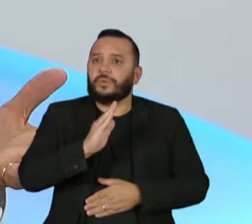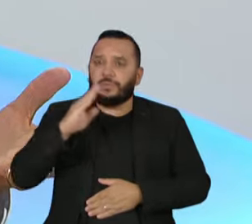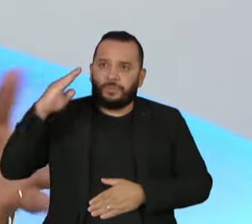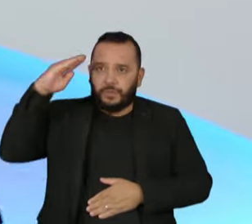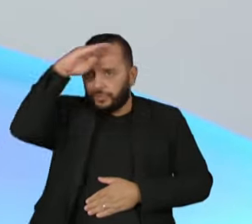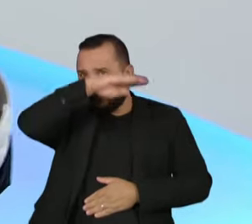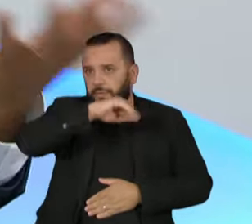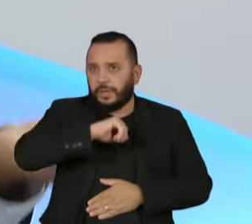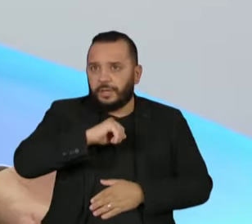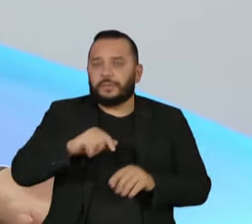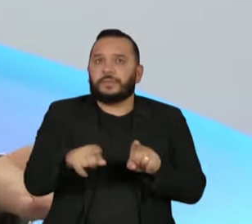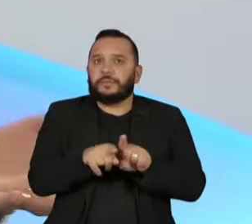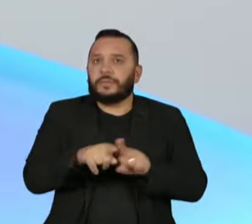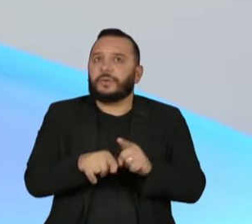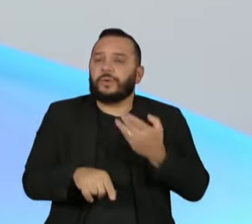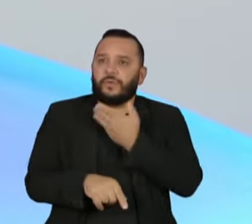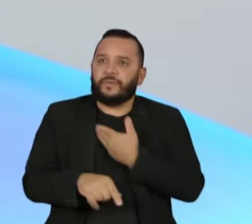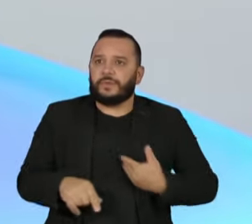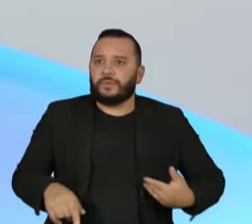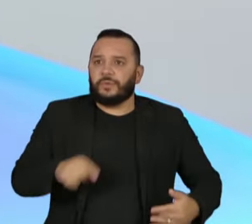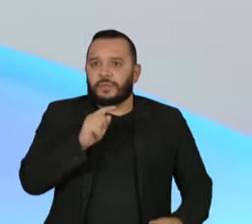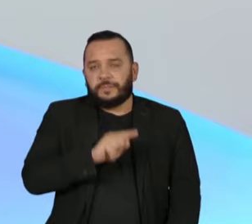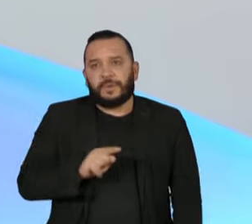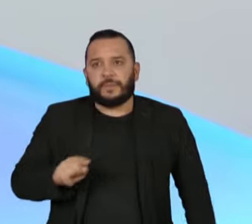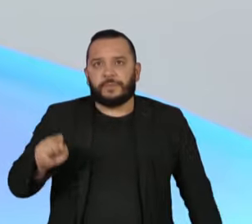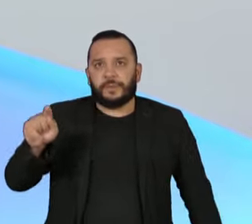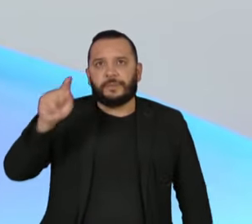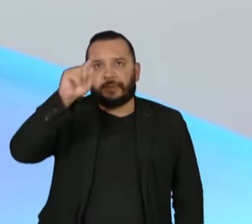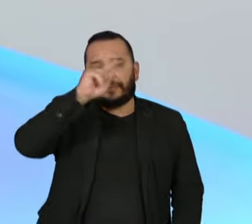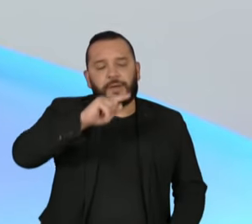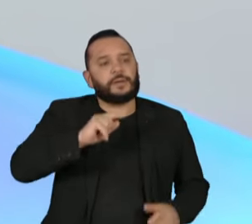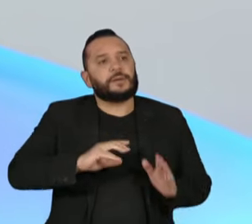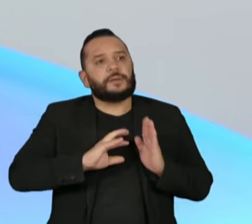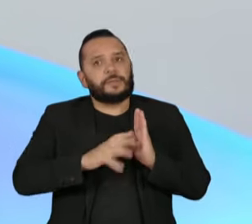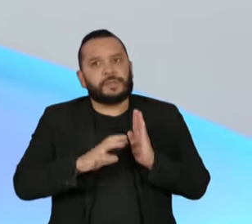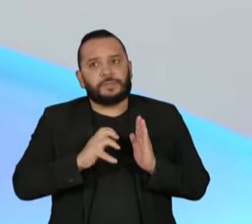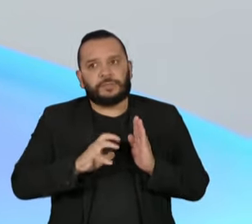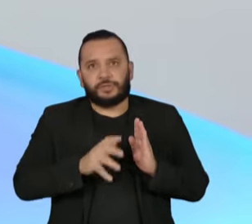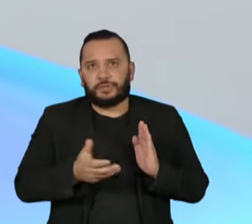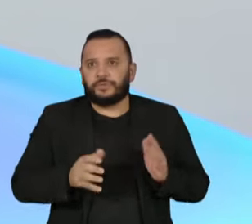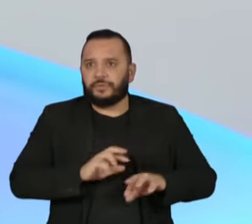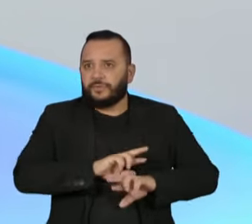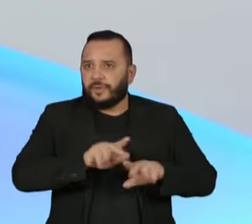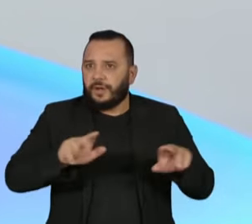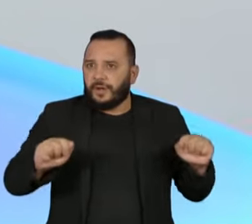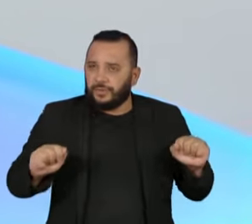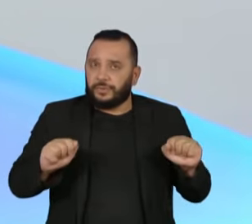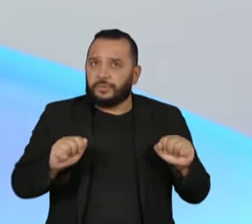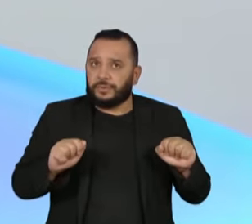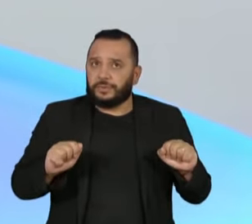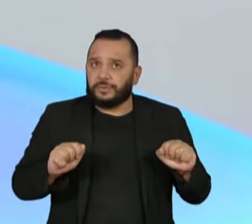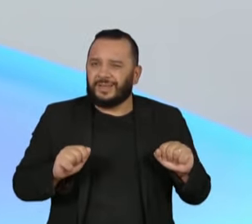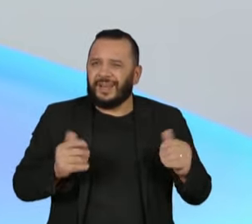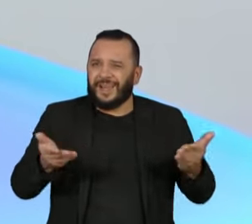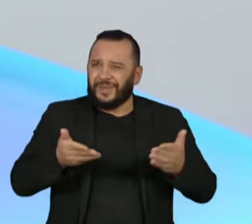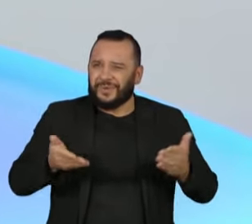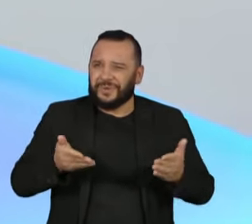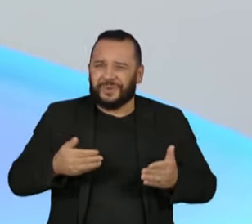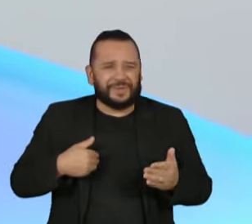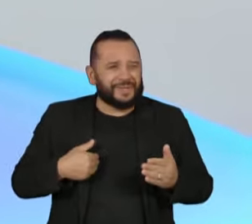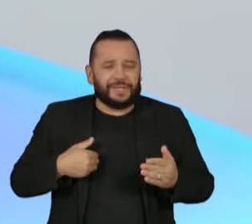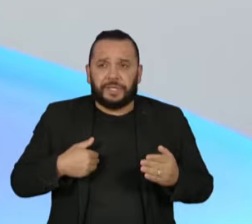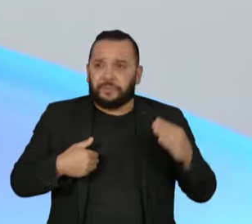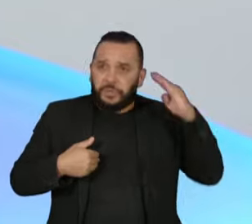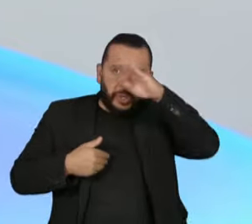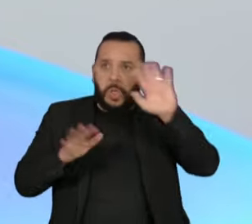de governadores, de variados partidos, de parlamentares, e levou a esse questionamento, a situação,